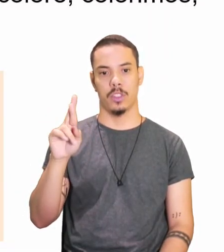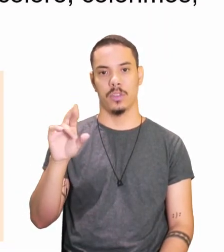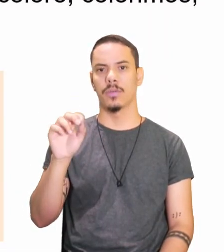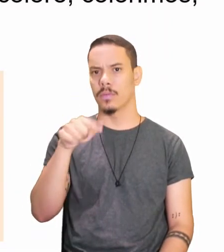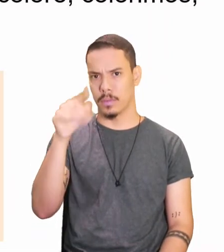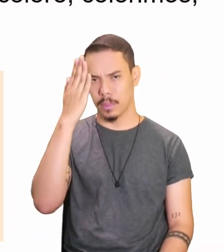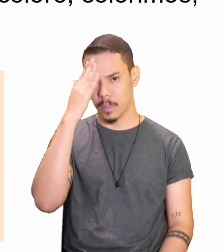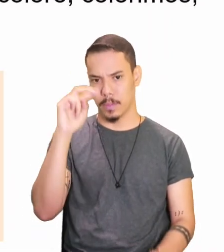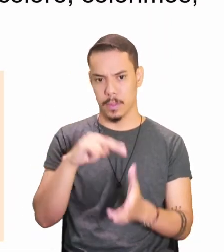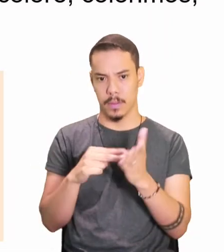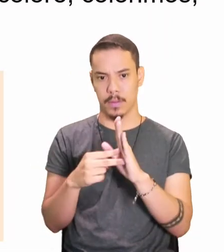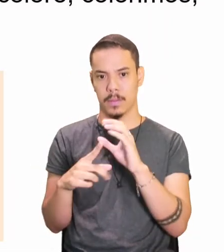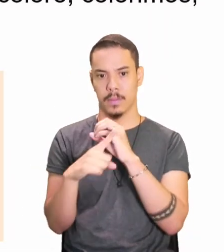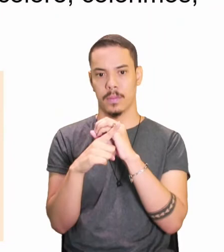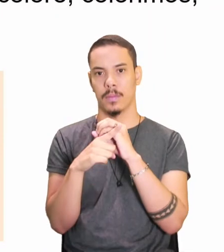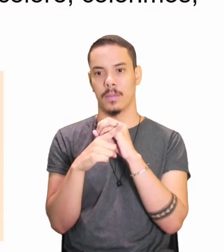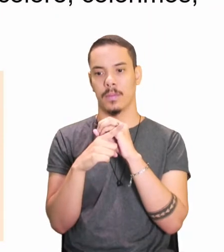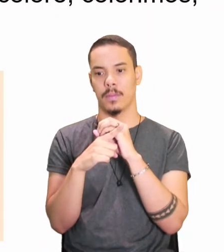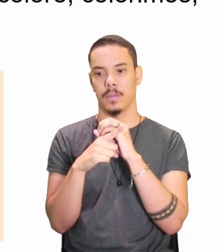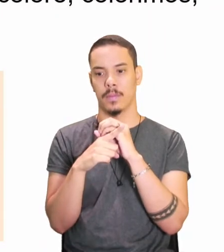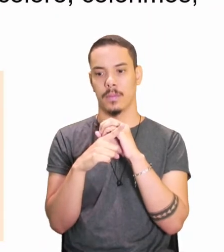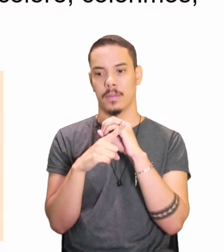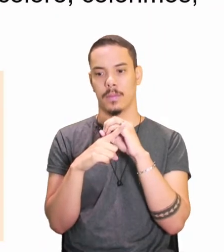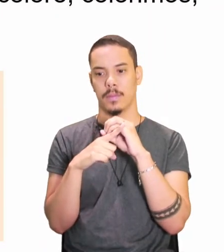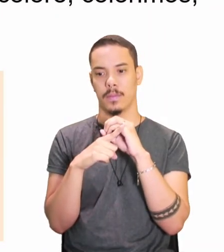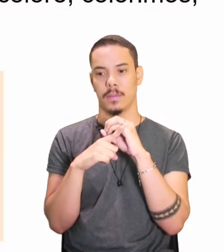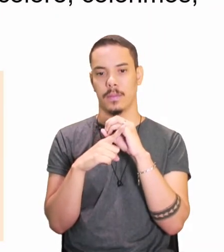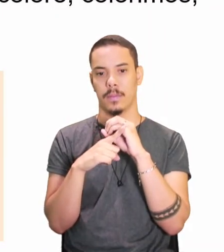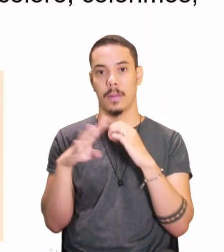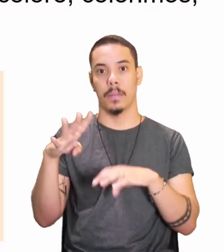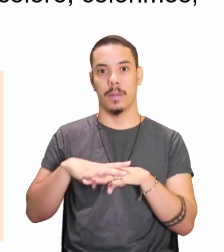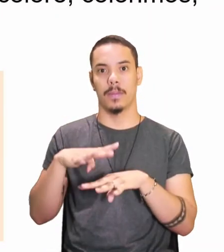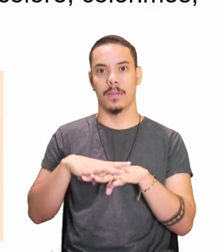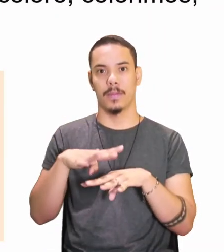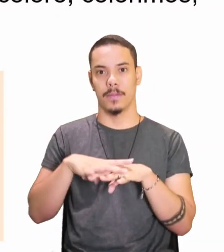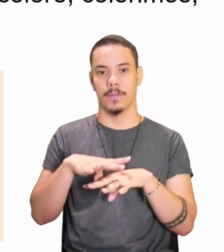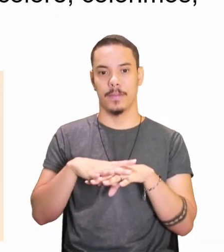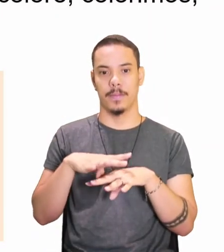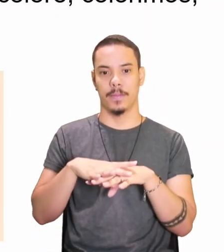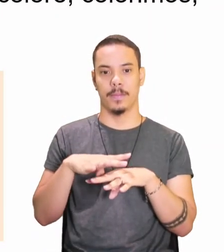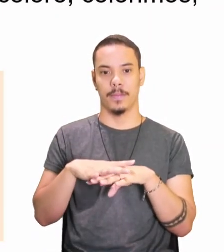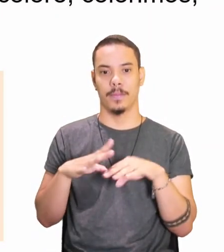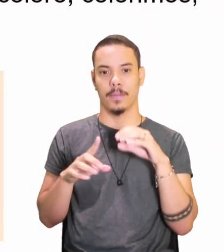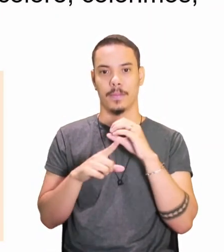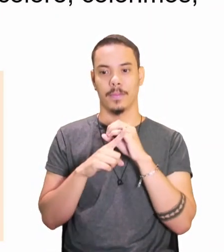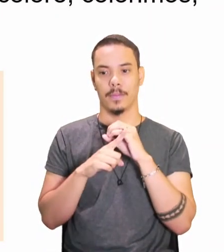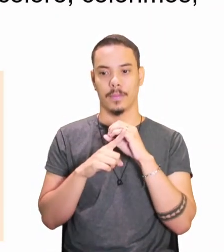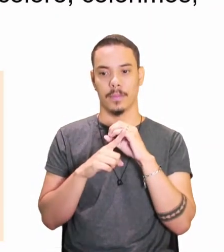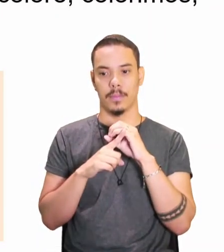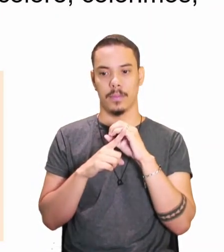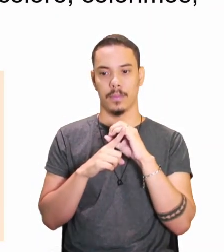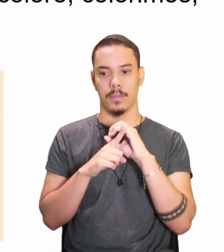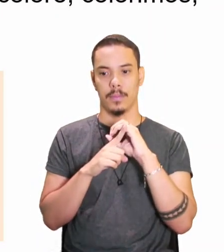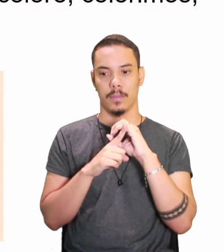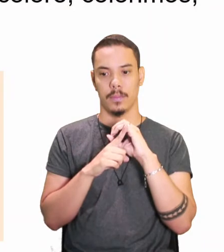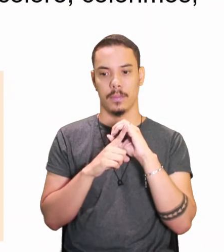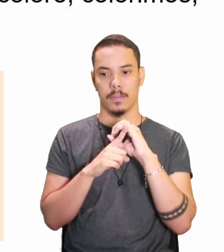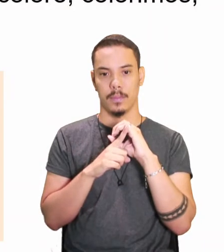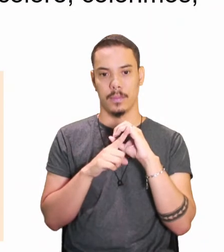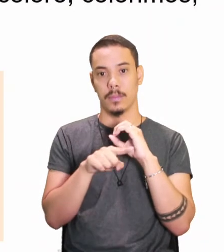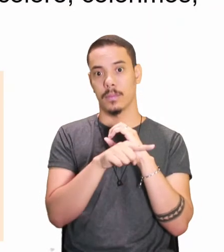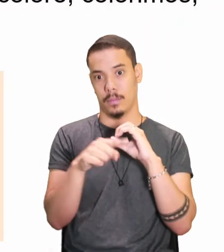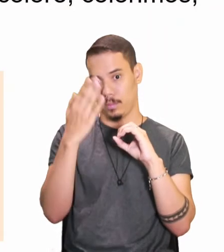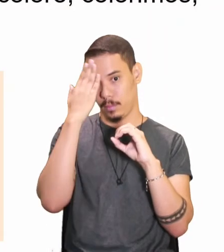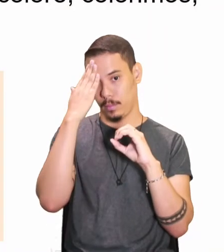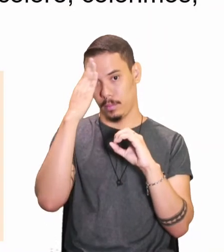sinal aqui? Quem gosta, de matemática? Hum? Gosta, de matemática? Então, você já